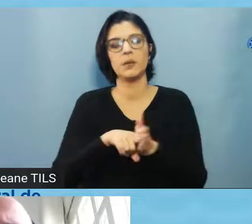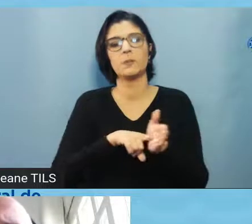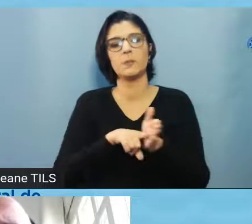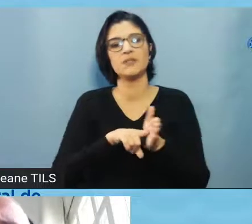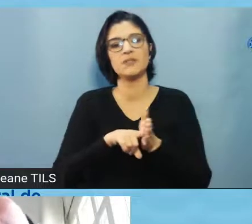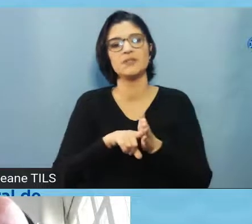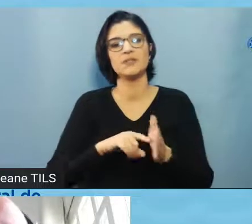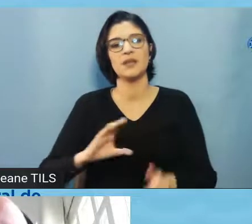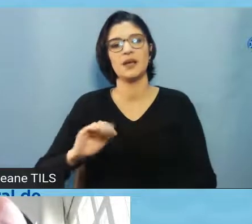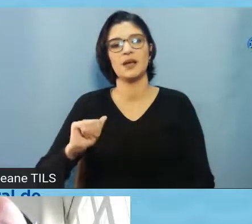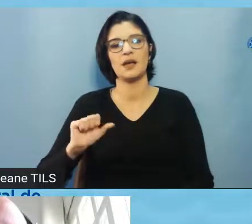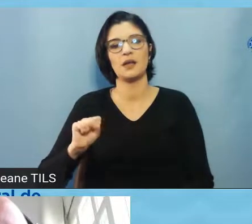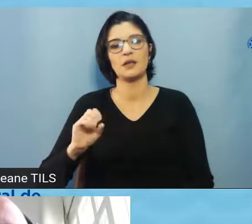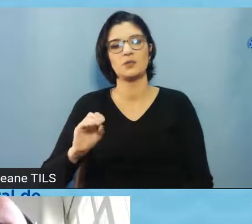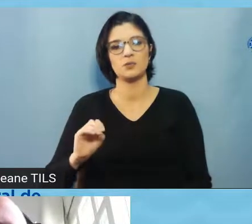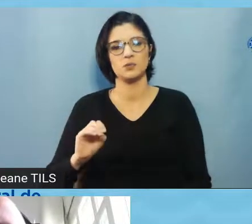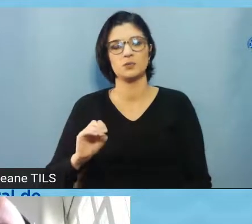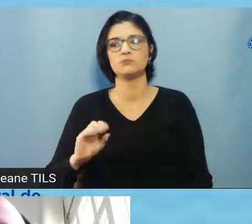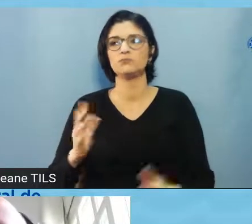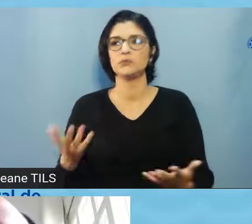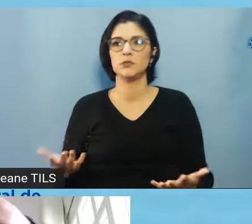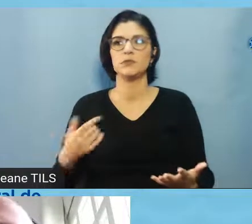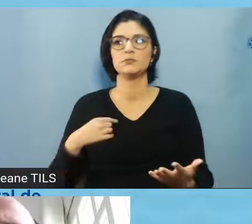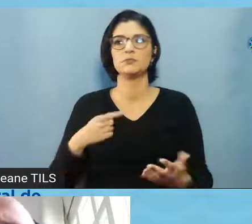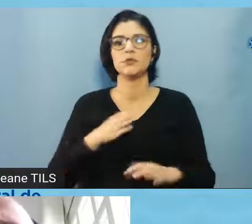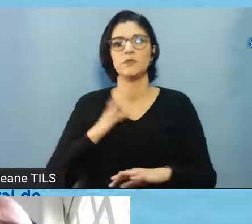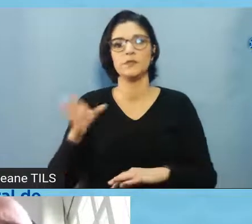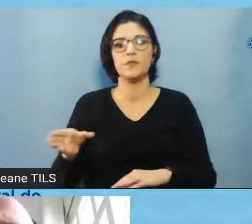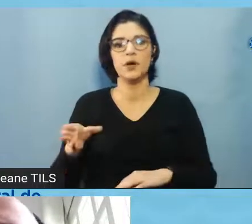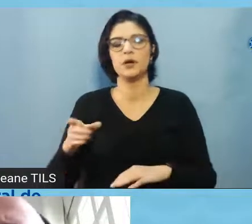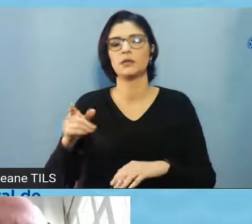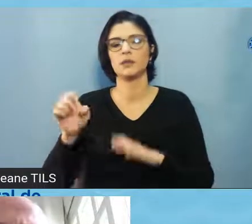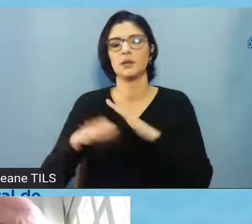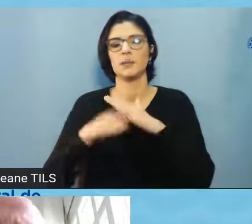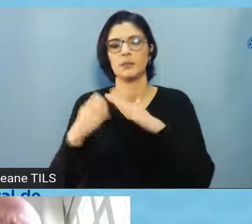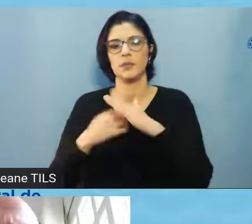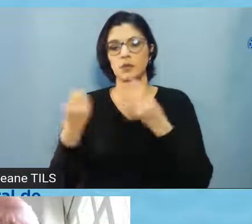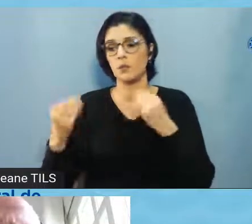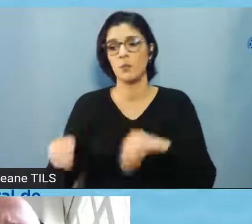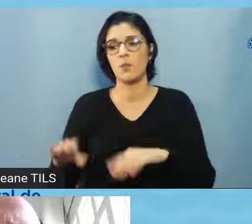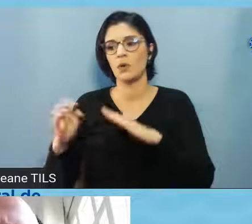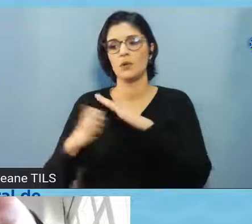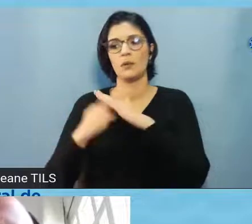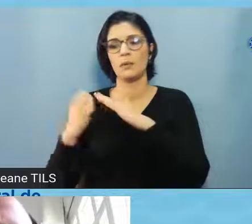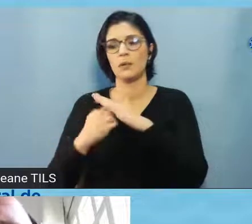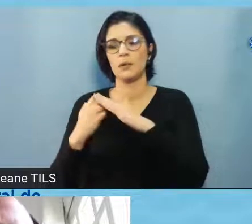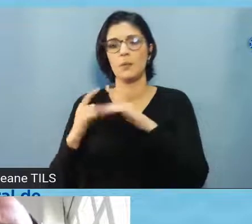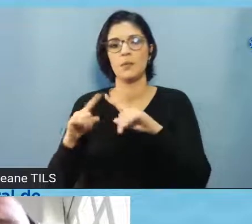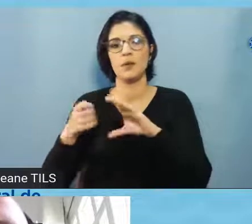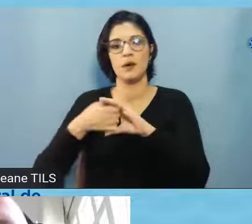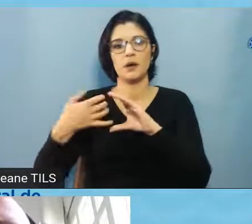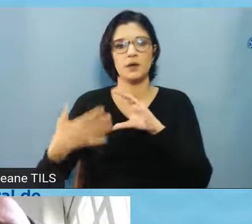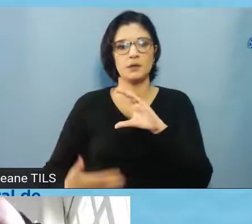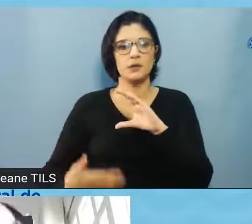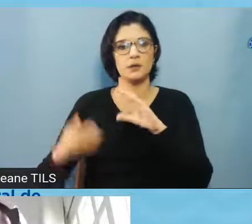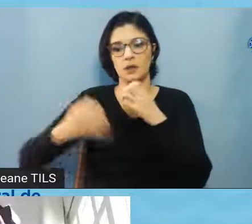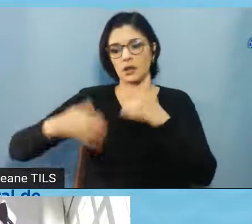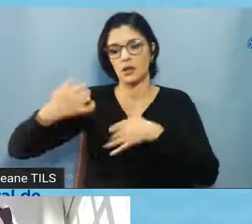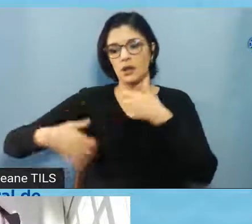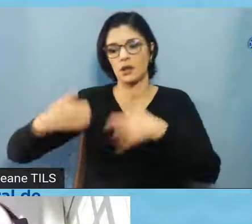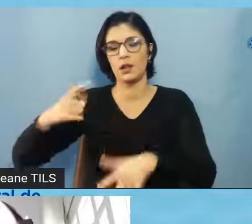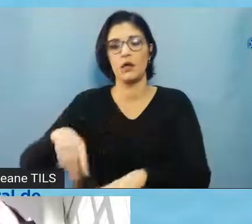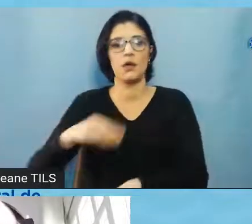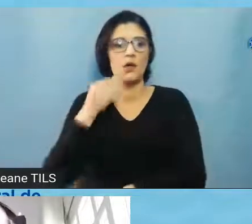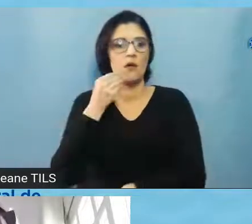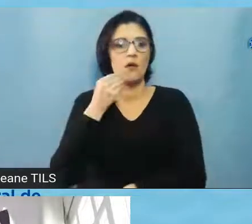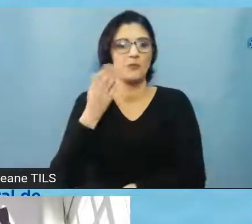expor a organização, né, a empresa, eu não vou colocar o nome da empresa, mas bota tanta característica que fica óbvio, né, o nome da